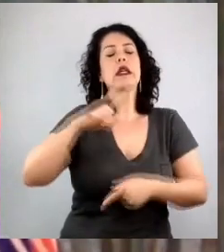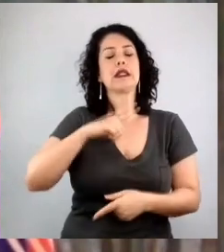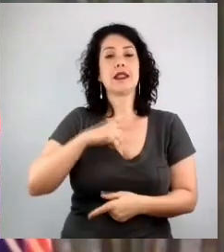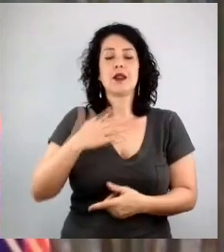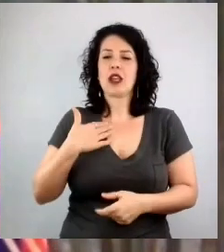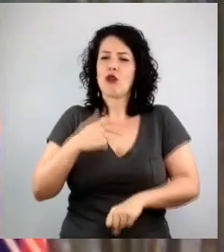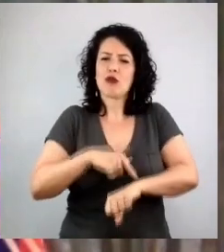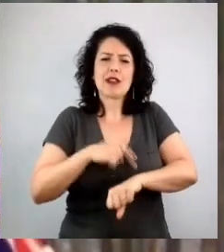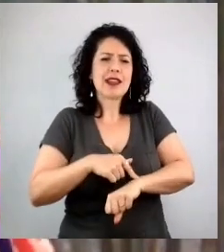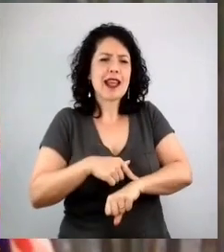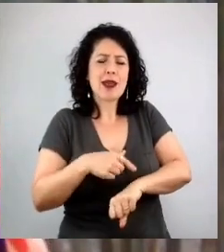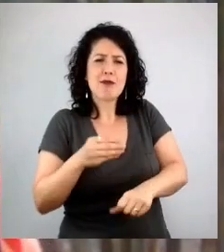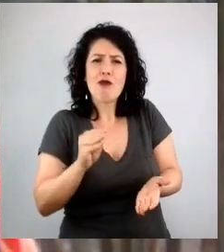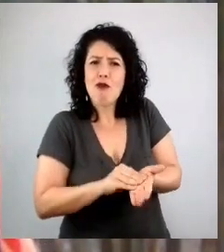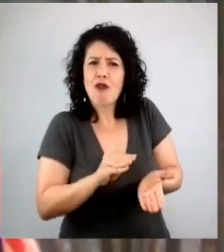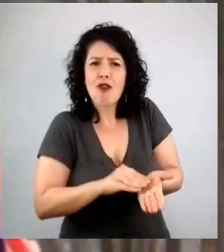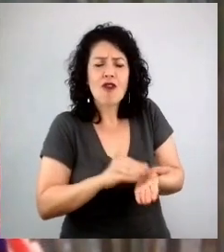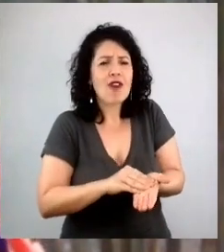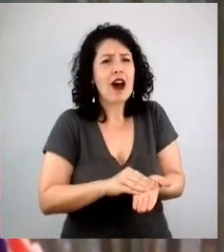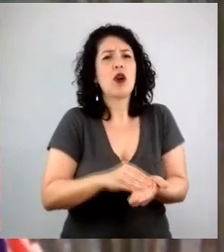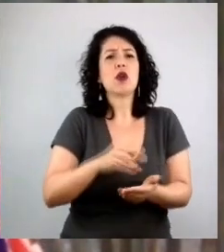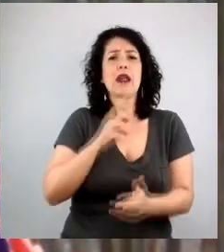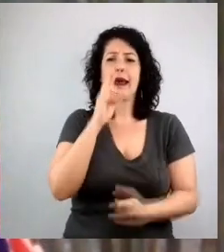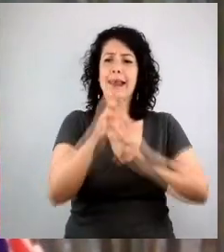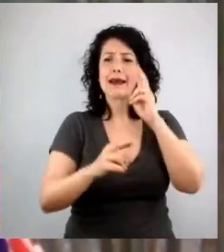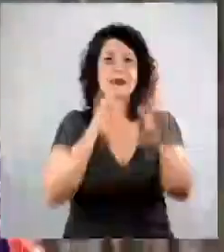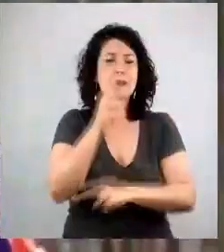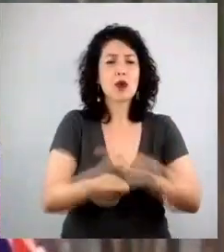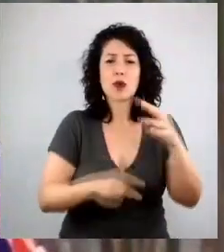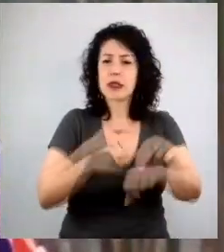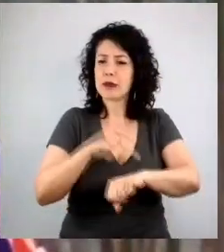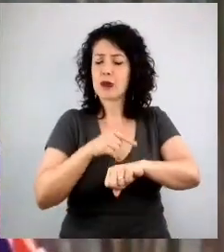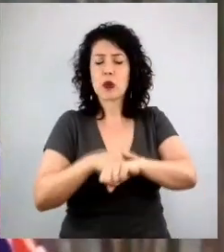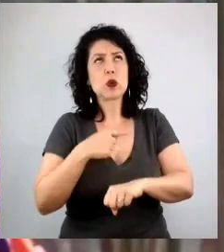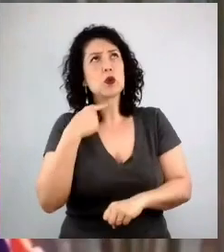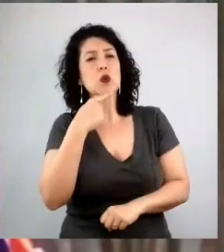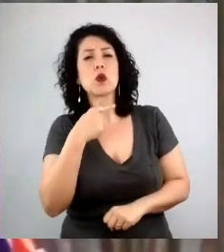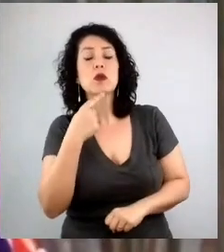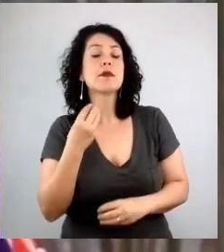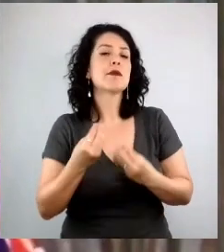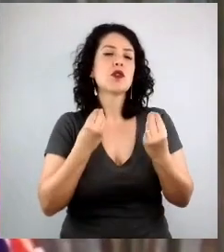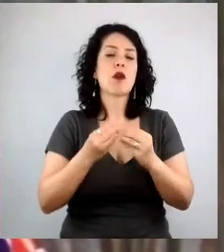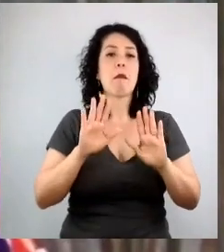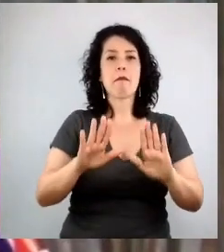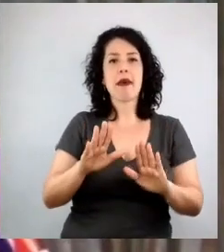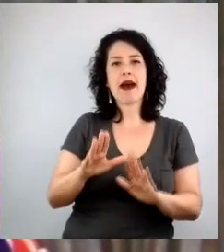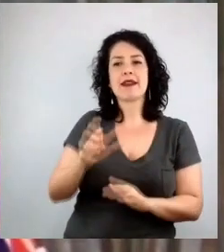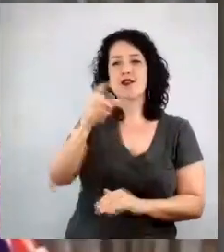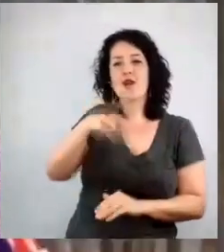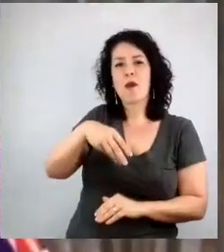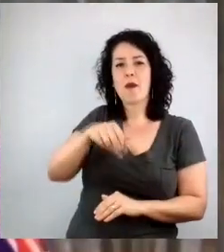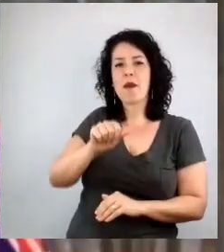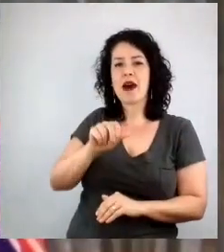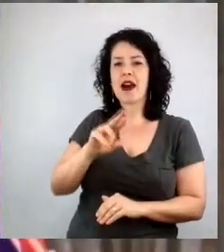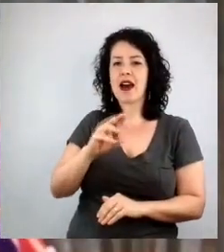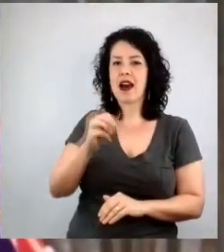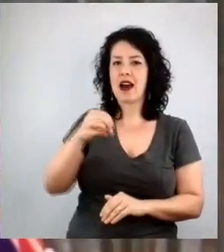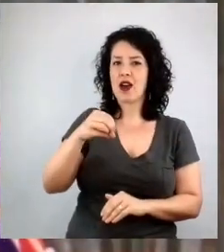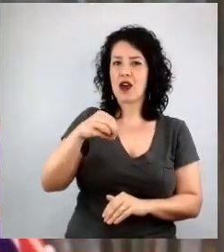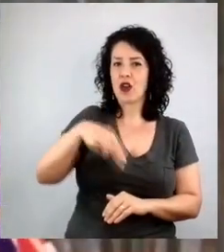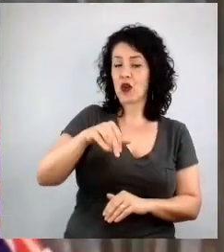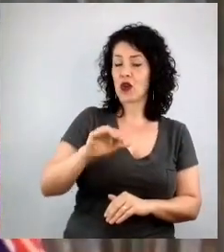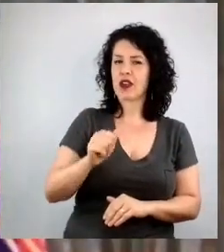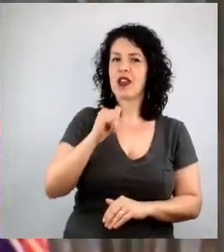exatamente responder tudo. E aí, o Maroni me disse, bom, se você está fazendo muita coisa hoje, liderando mesas e tudo isso,